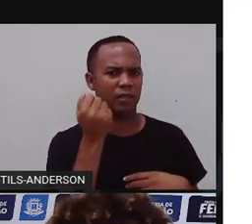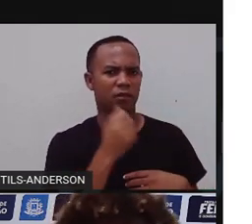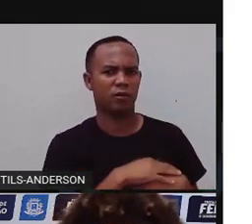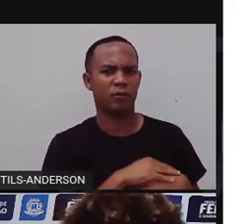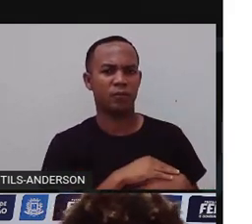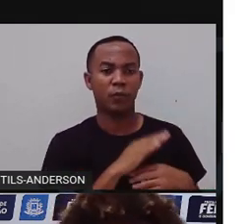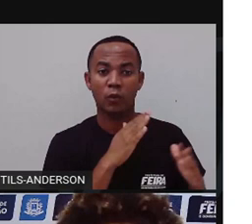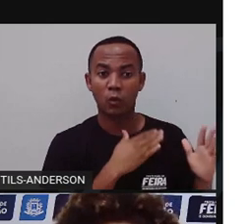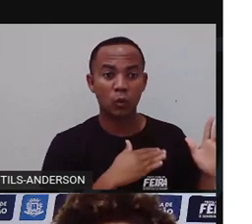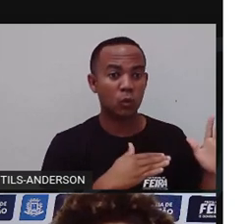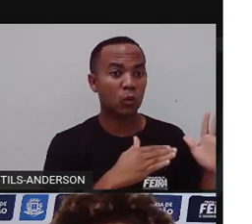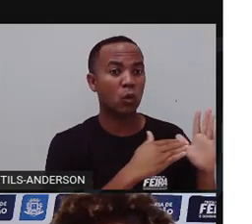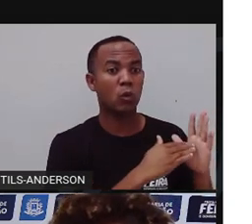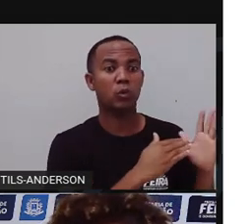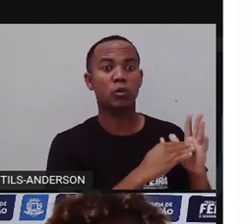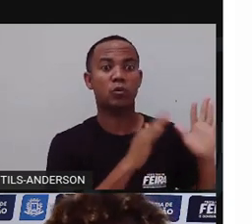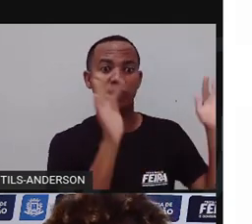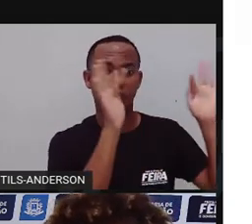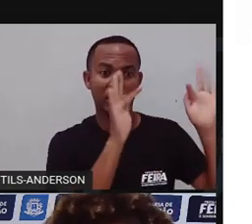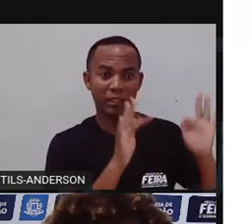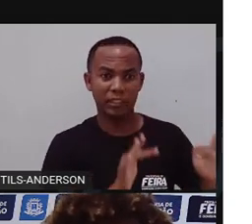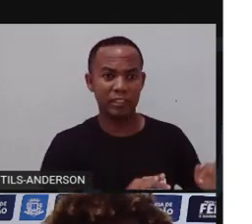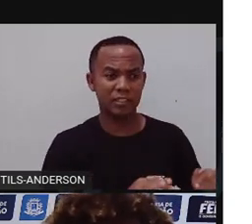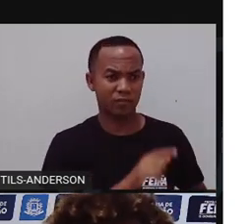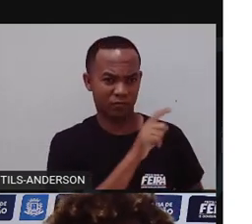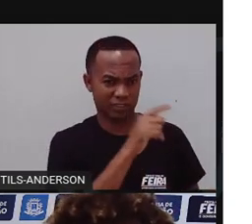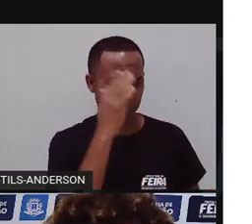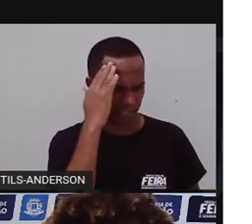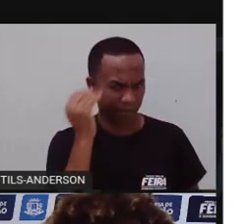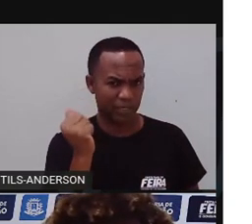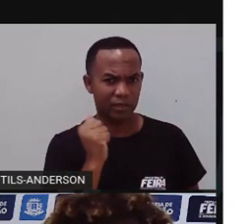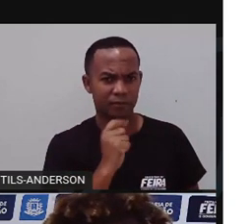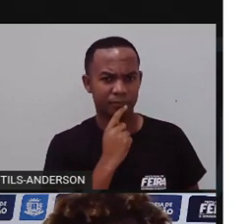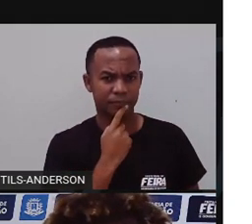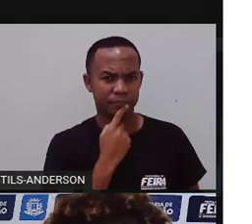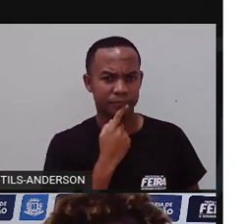Todos ficarão felizes. Você não sabia disso?